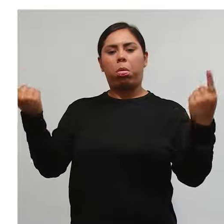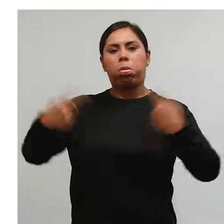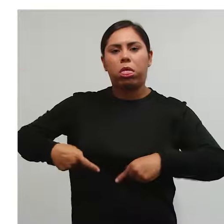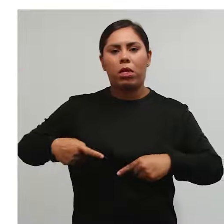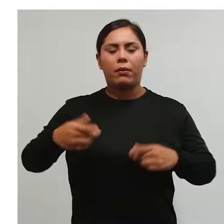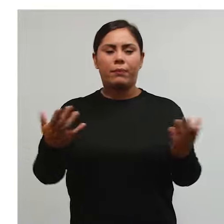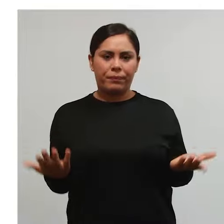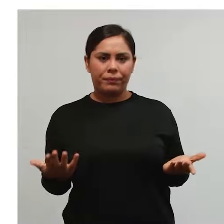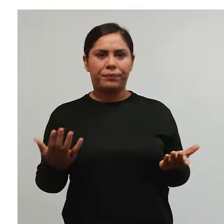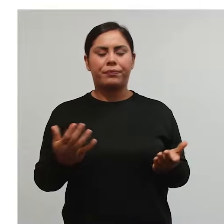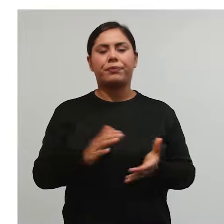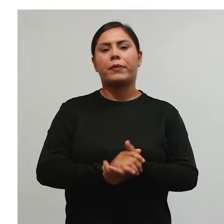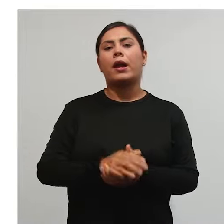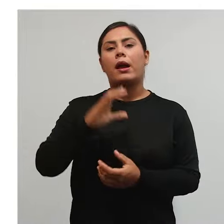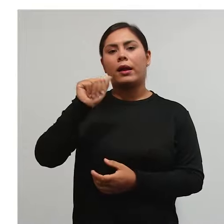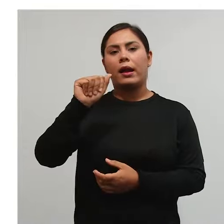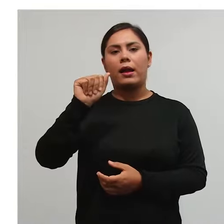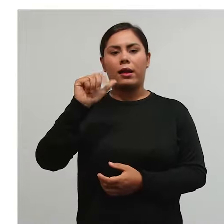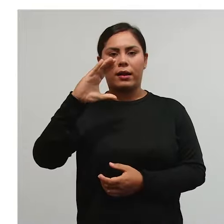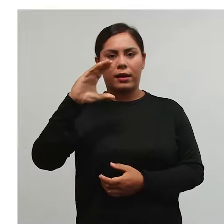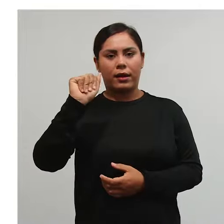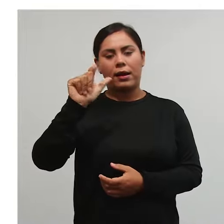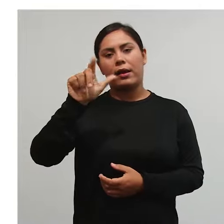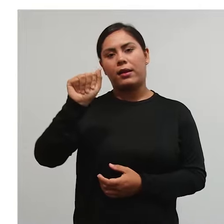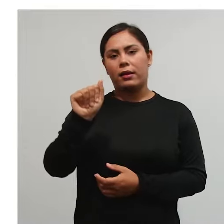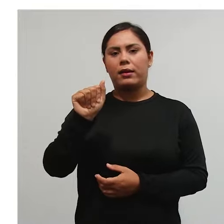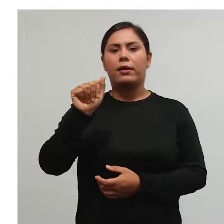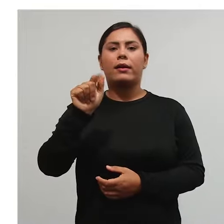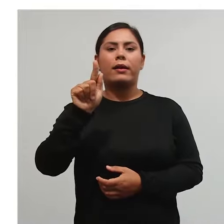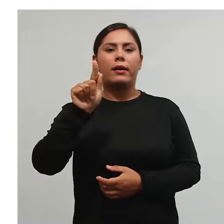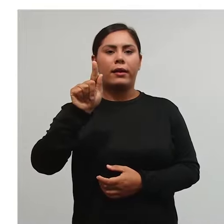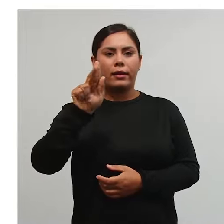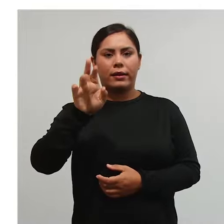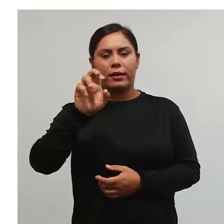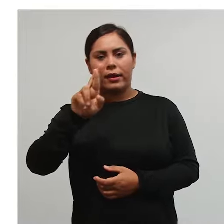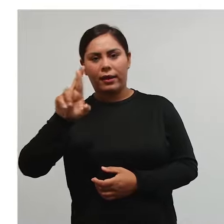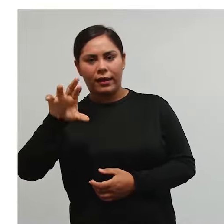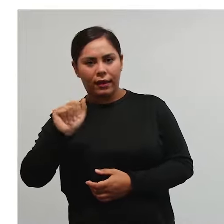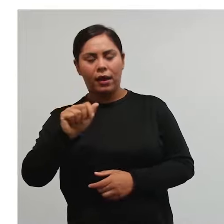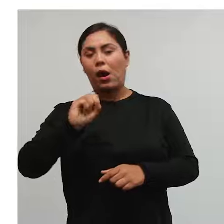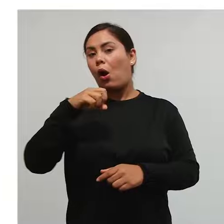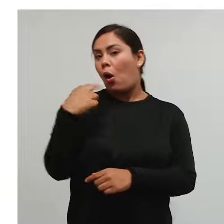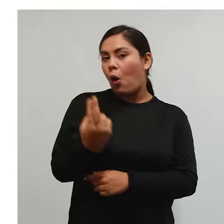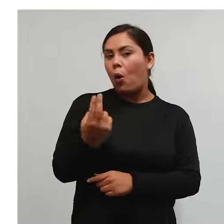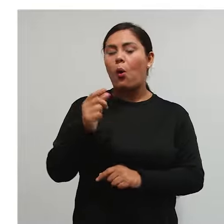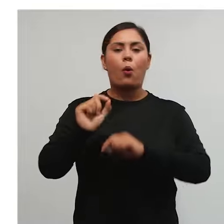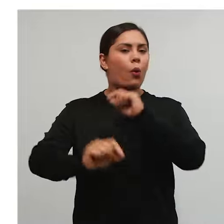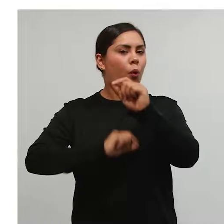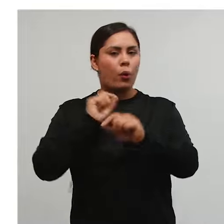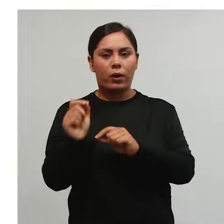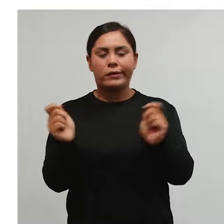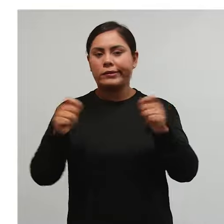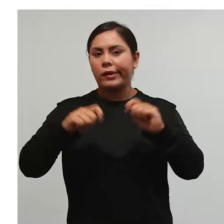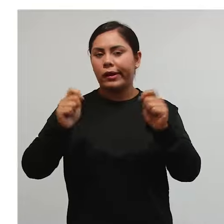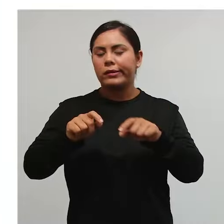guerra, né? Empréstimo compulsório cala guerra. Ou no caso de